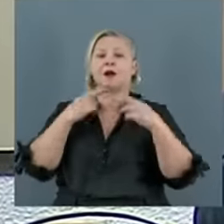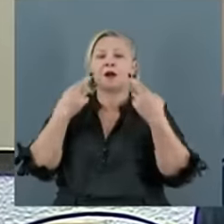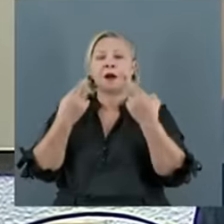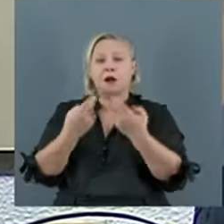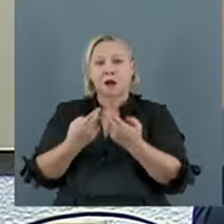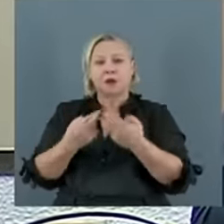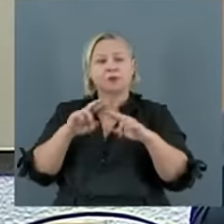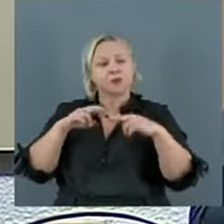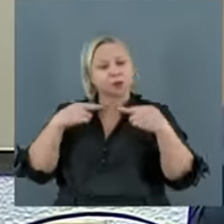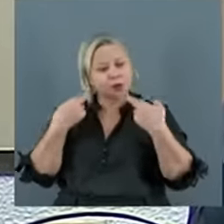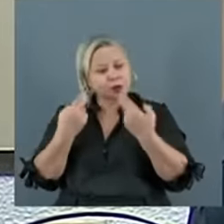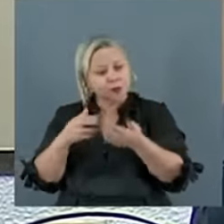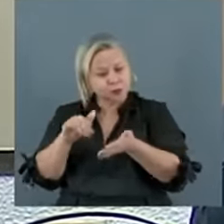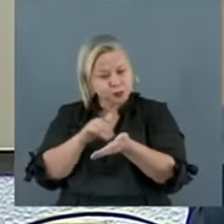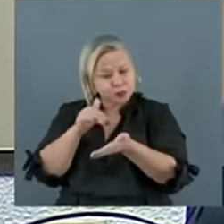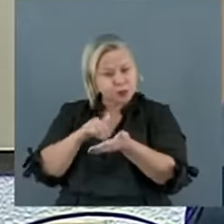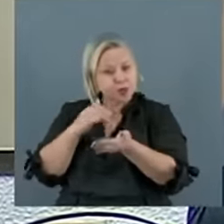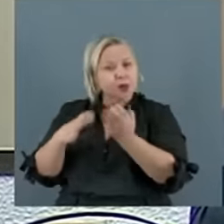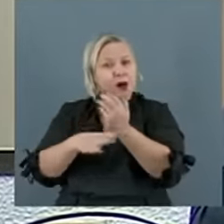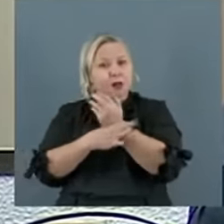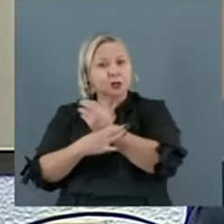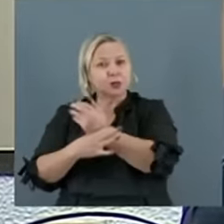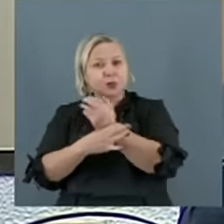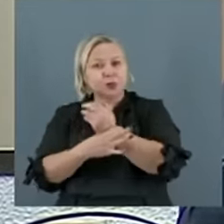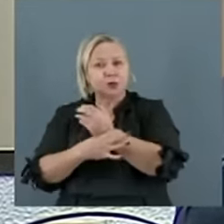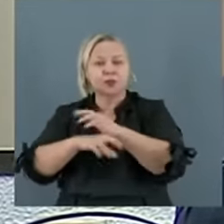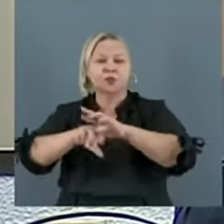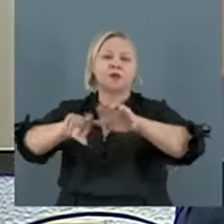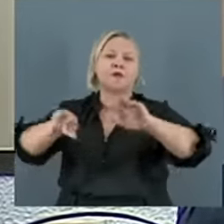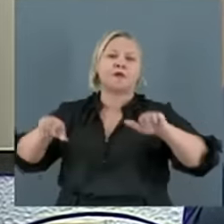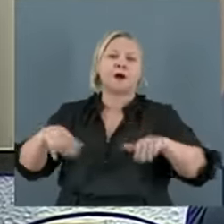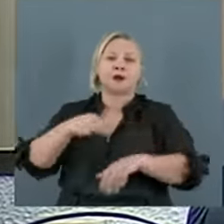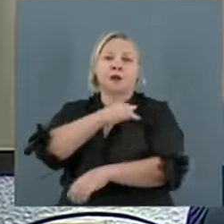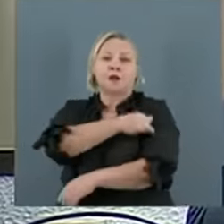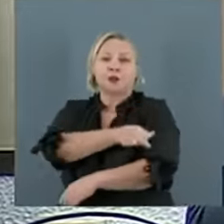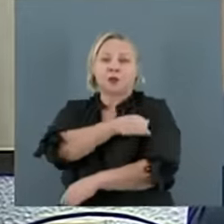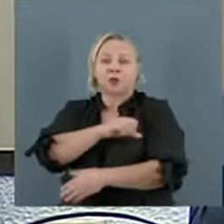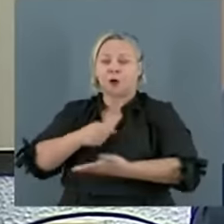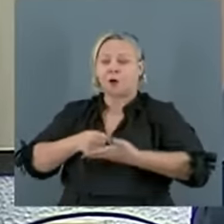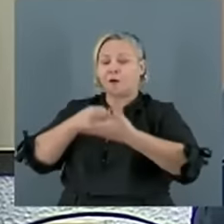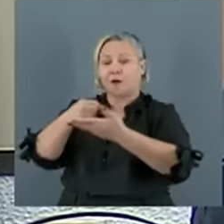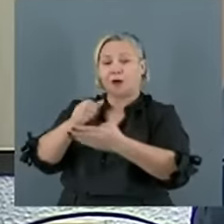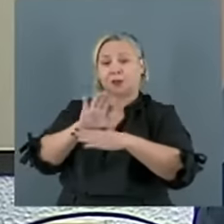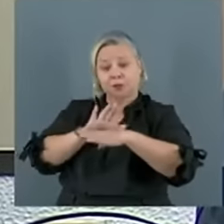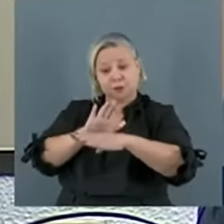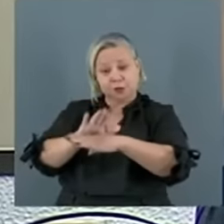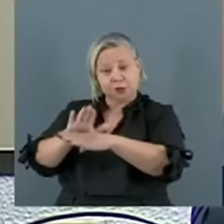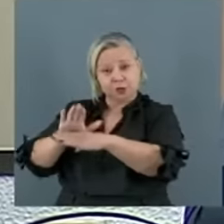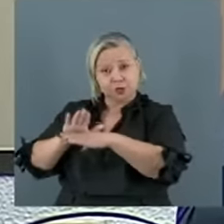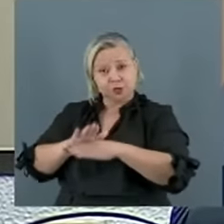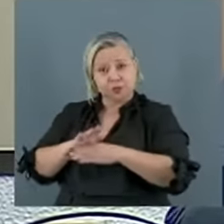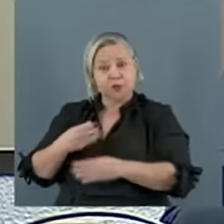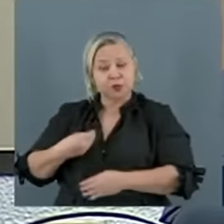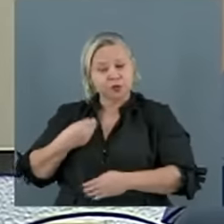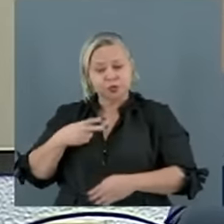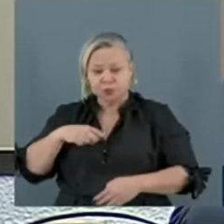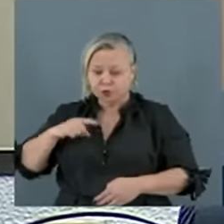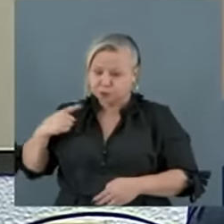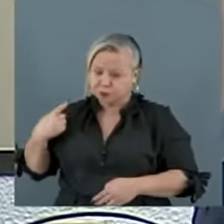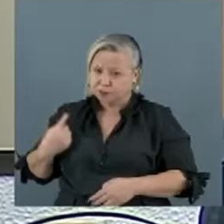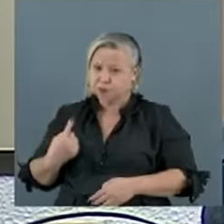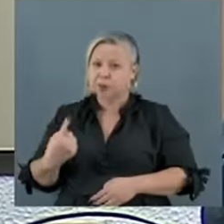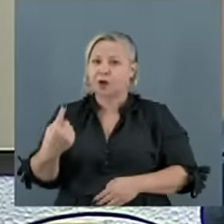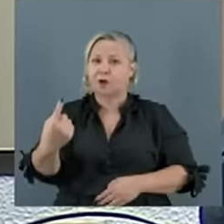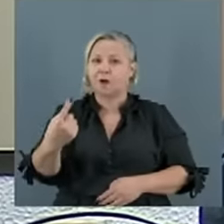Reúno muito com os secretários de segurança, que são vários no Rio de Janeiro. Oferecemos ajuda. Estou indo agora, amanhã, a